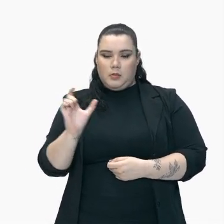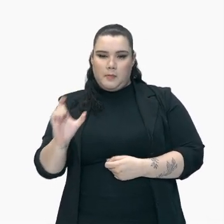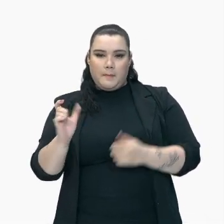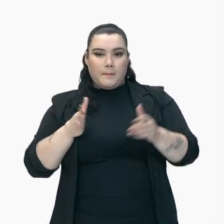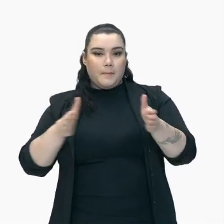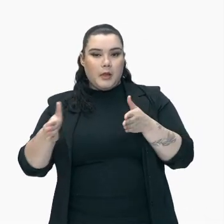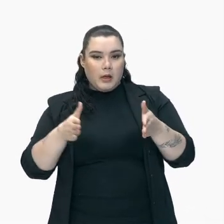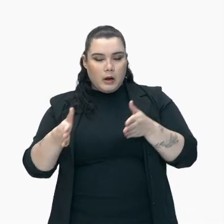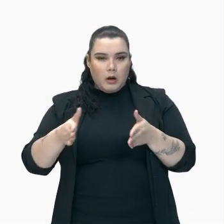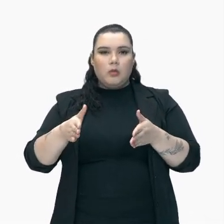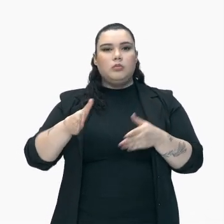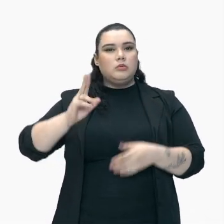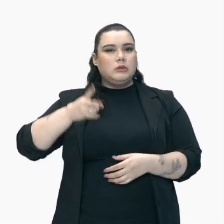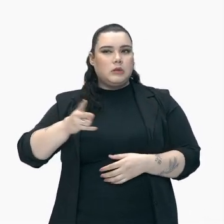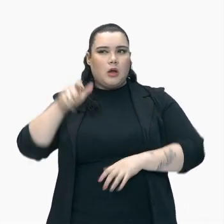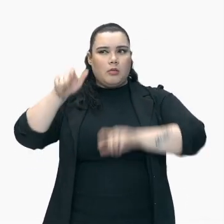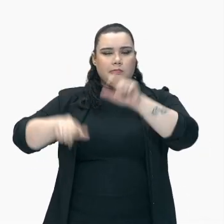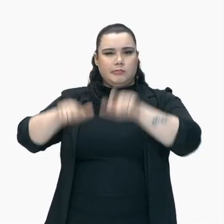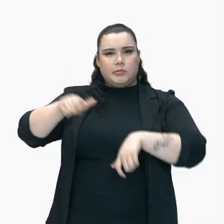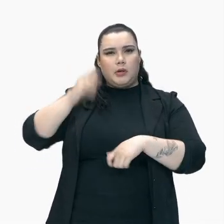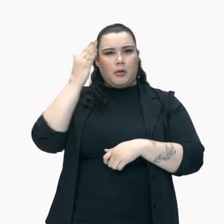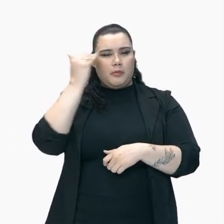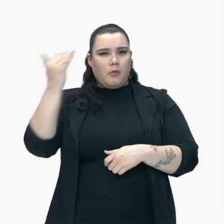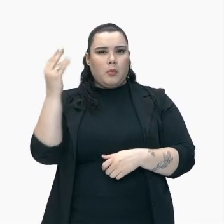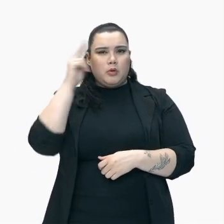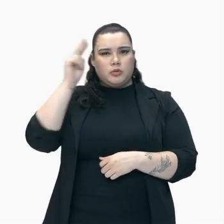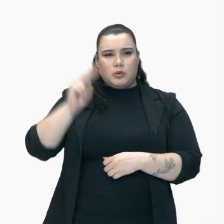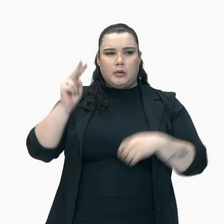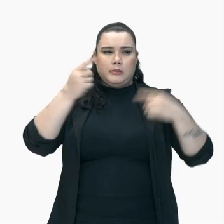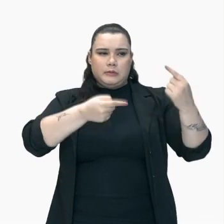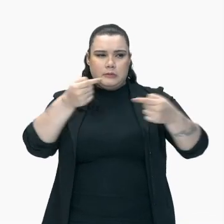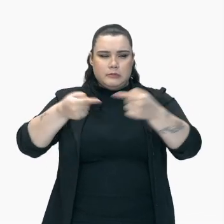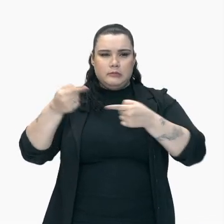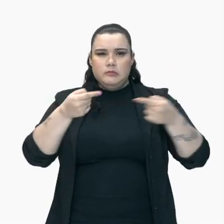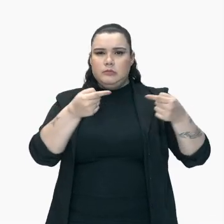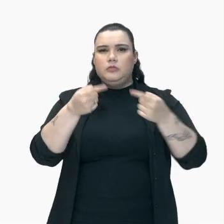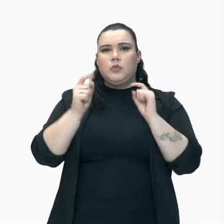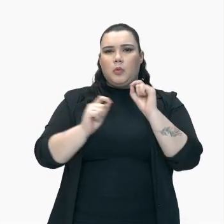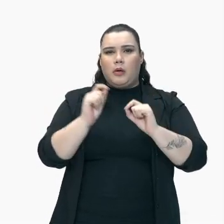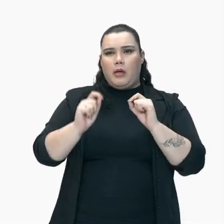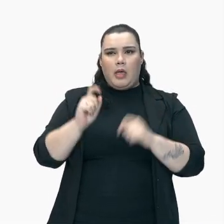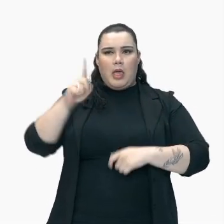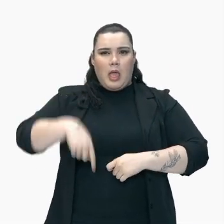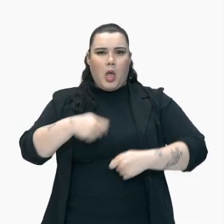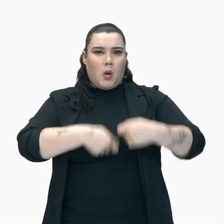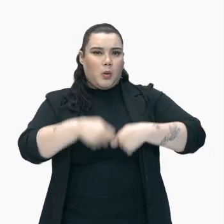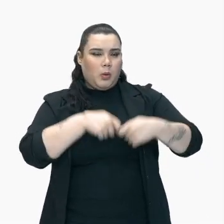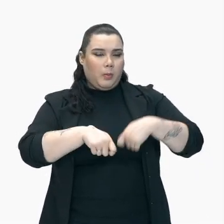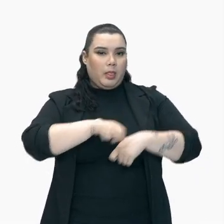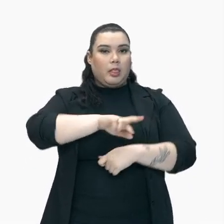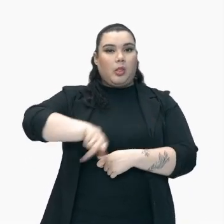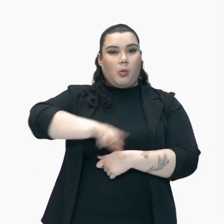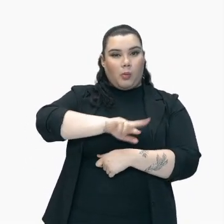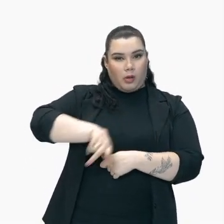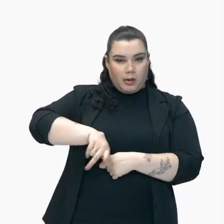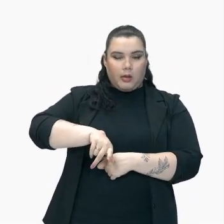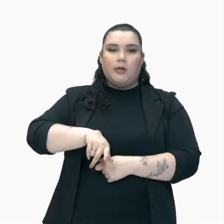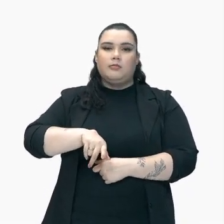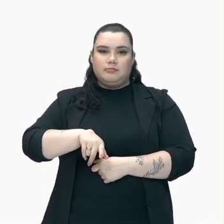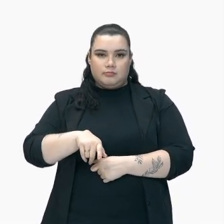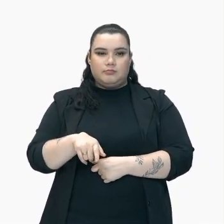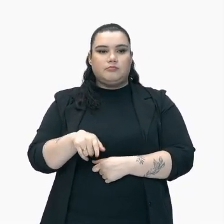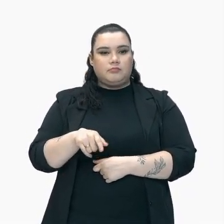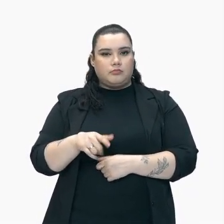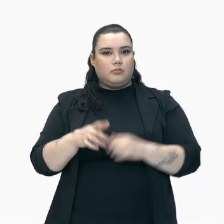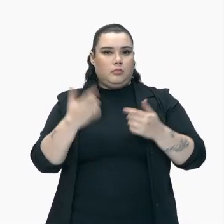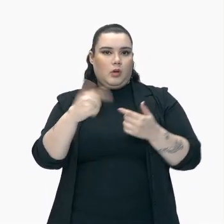alguns historiadores Que afirmam que não foi Bem um ciclo econômico E que até mesmo Esse conceito De ciclo econômico Ele